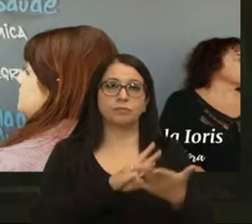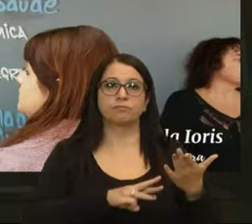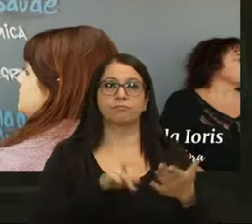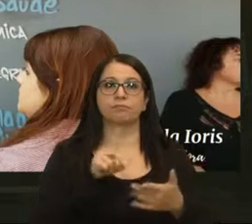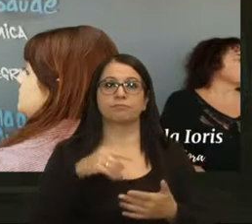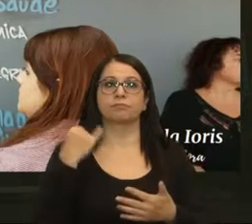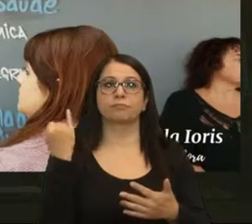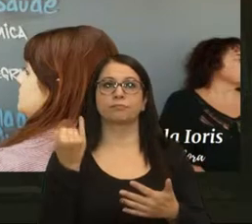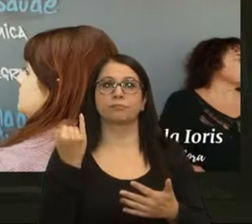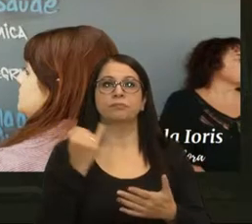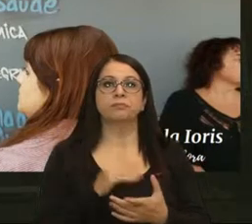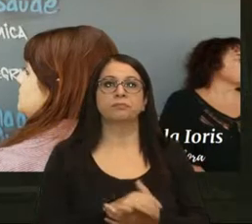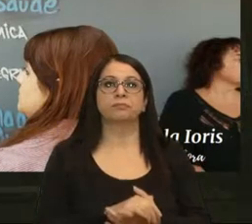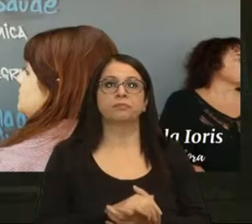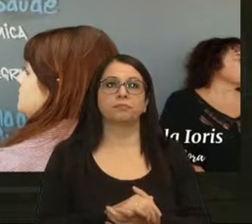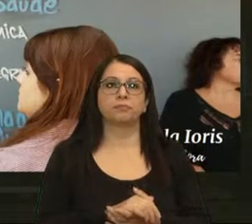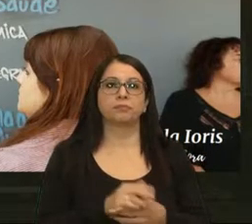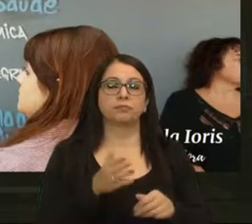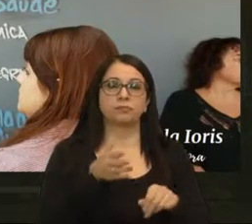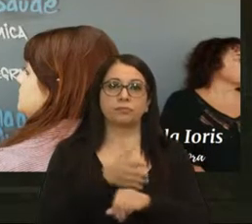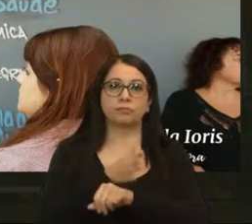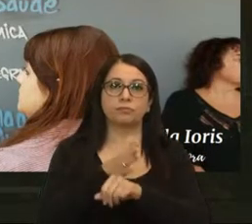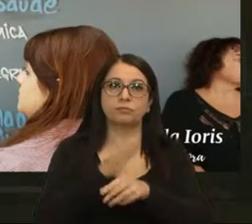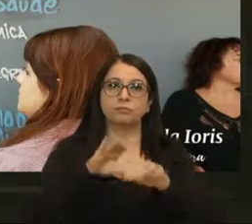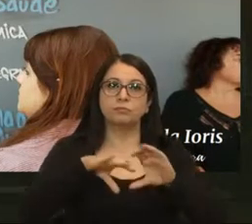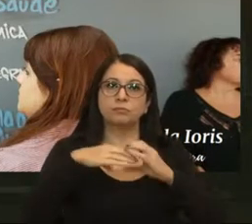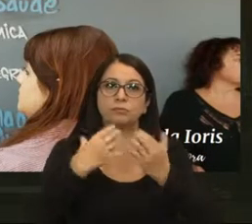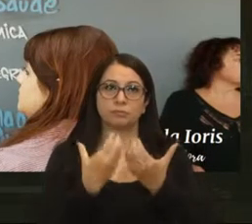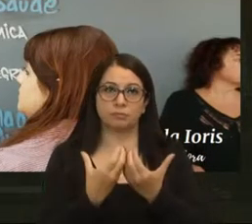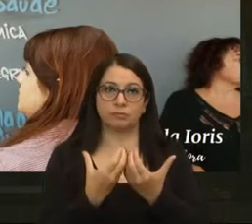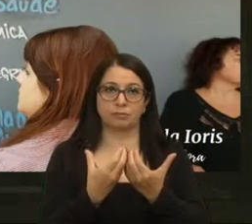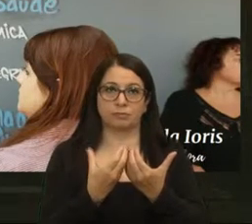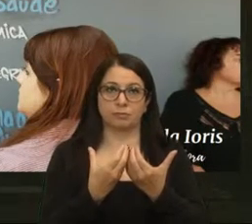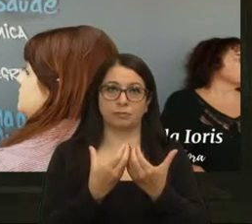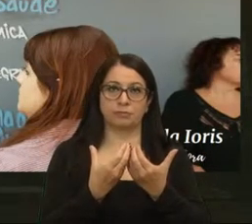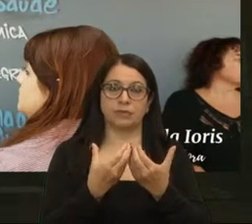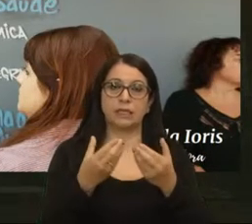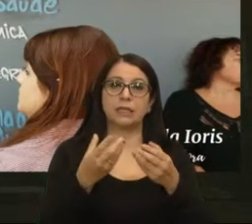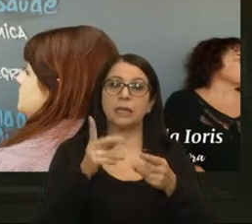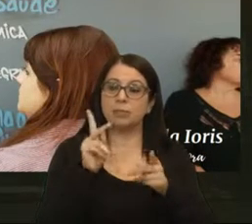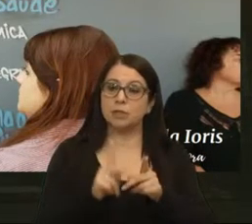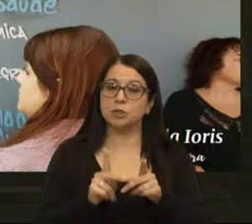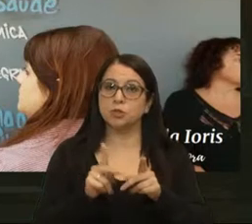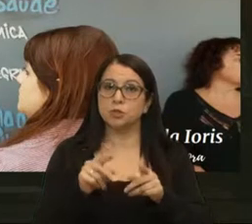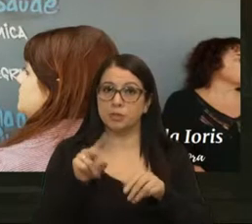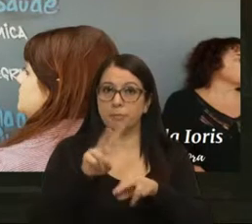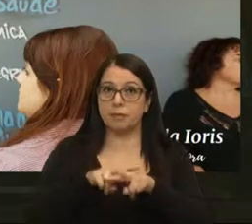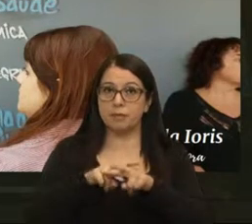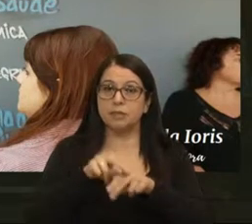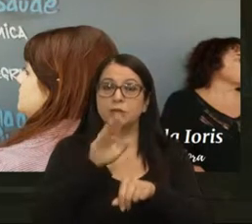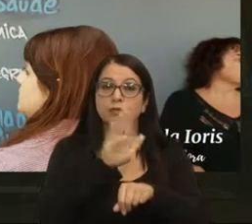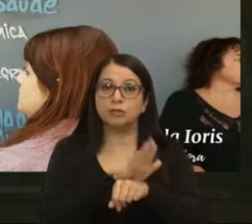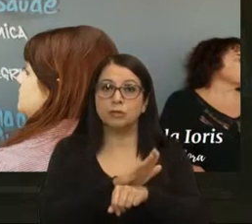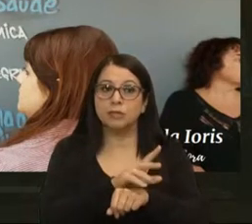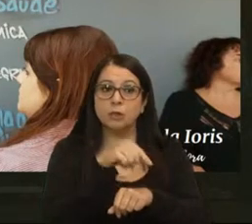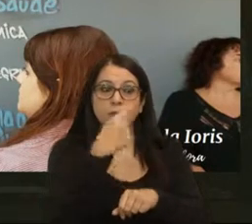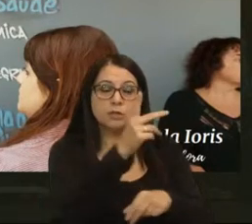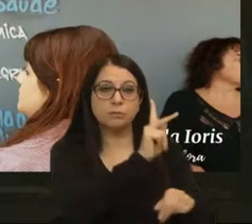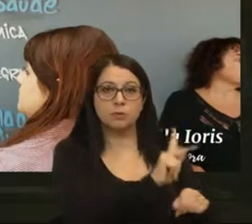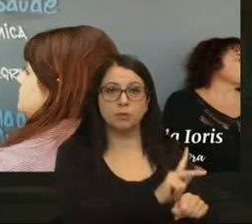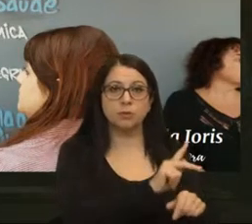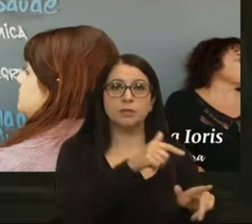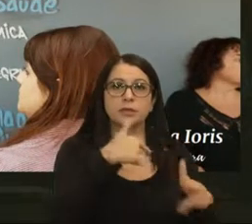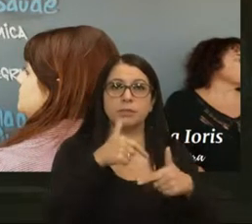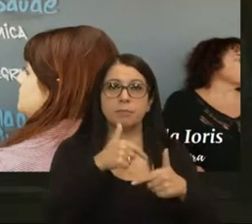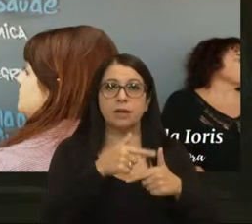importante. É a participação da comunidade, o recuperando, ajudando o recuperando, trabalho,